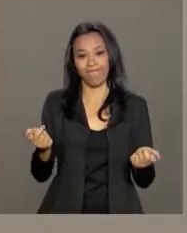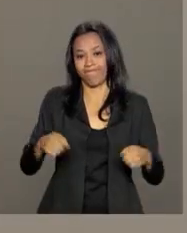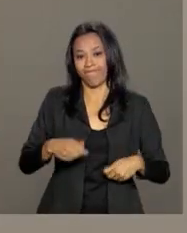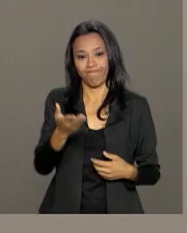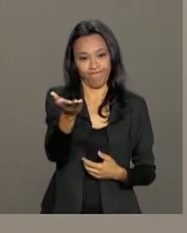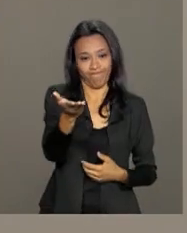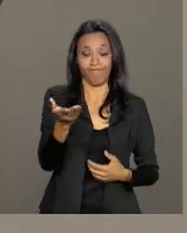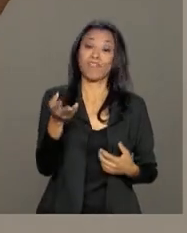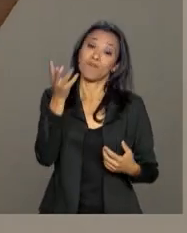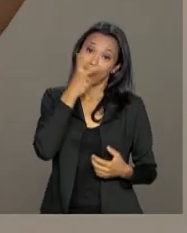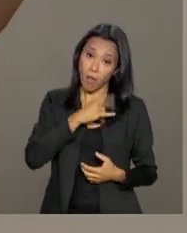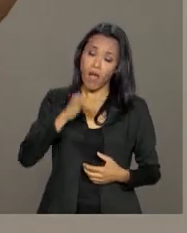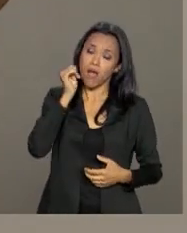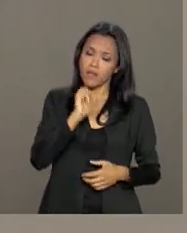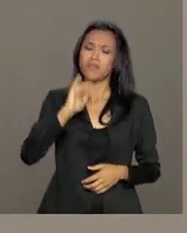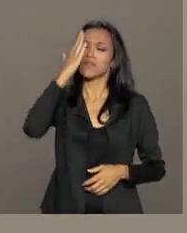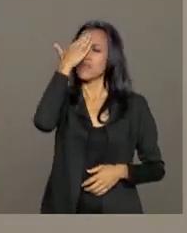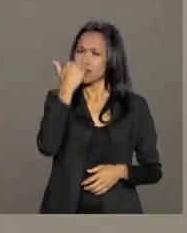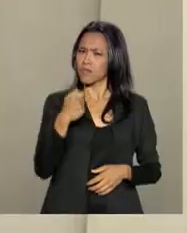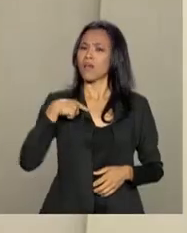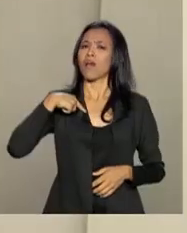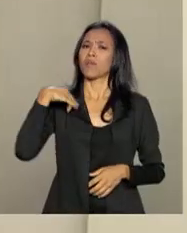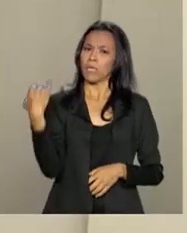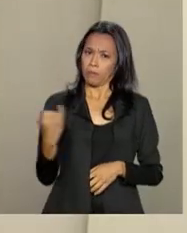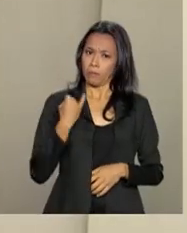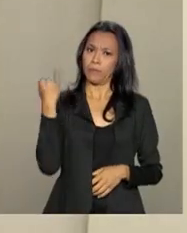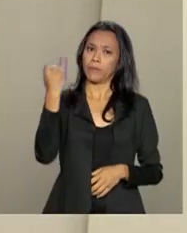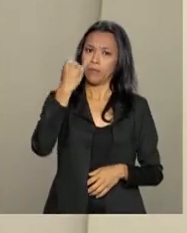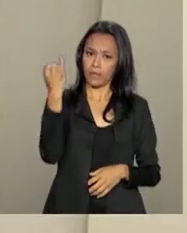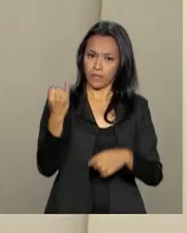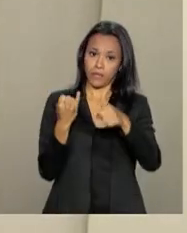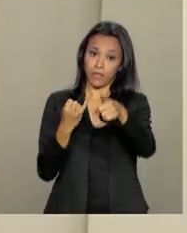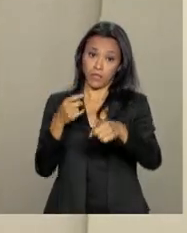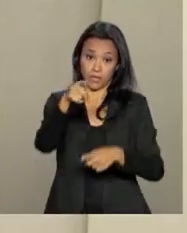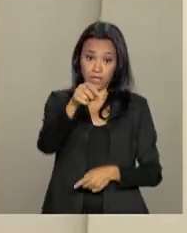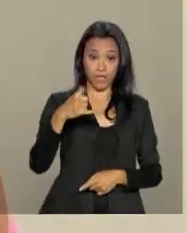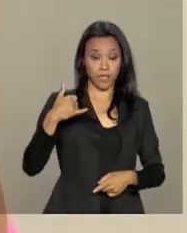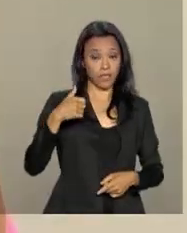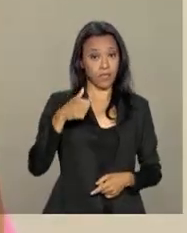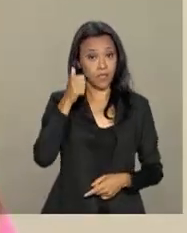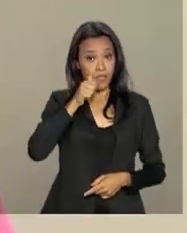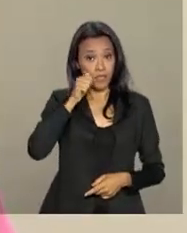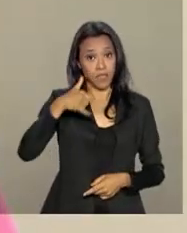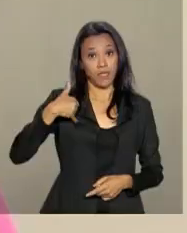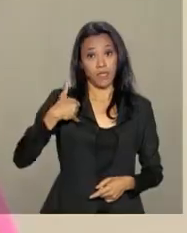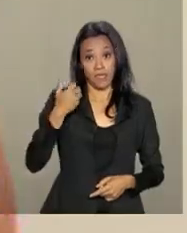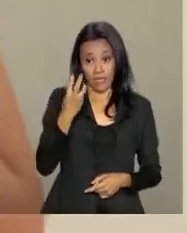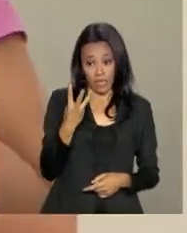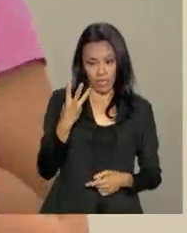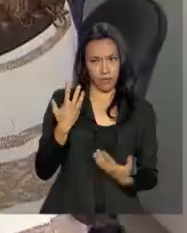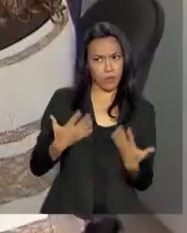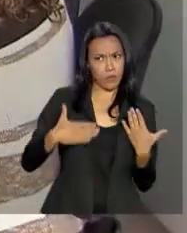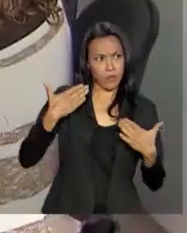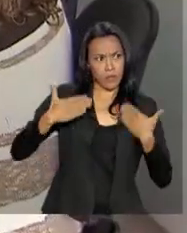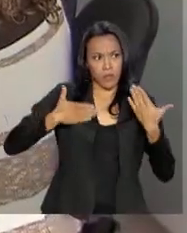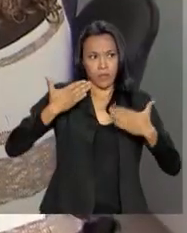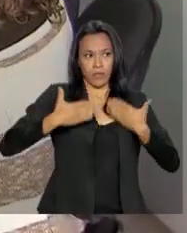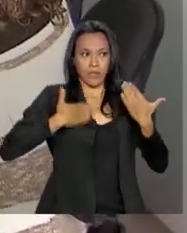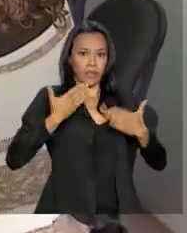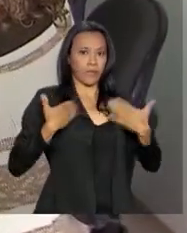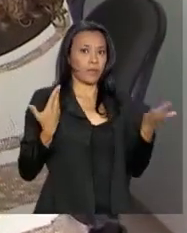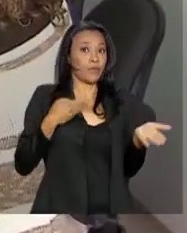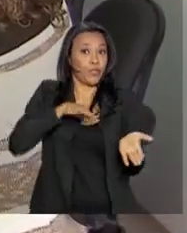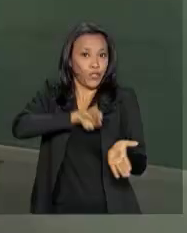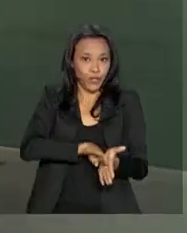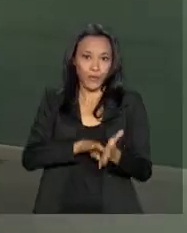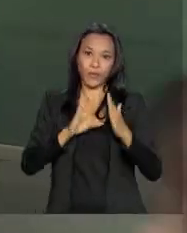Mas os pais sabem que é por uma boa causa. A Laís Helena, de 3 anos, ficou desconfiada assim que chegou ao posto de saúde